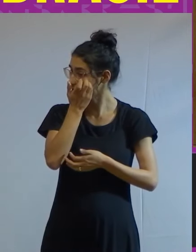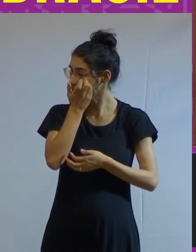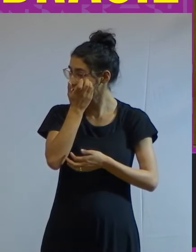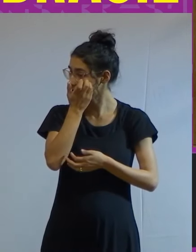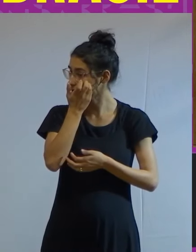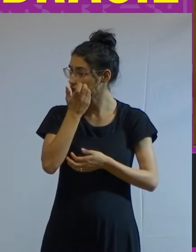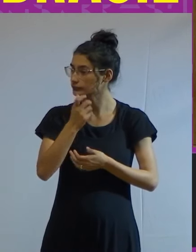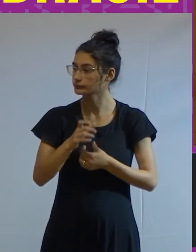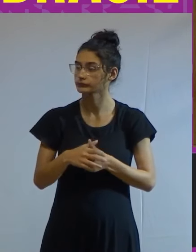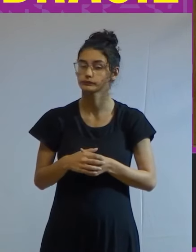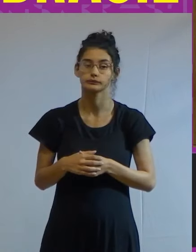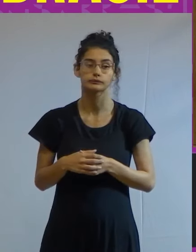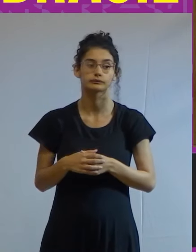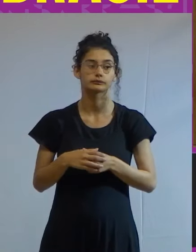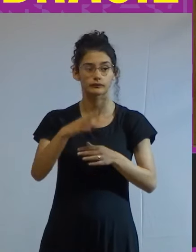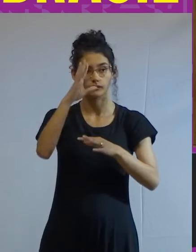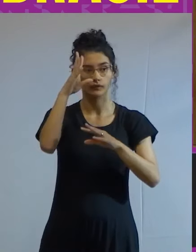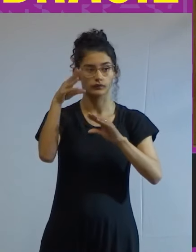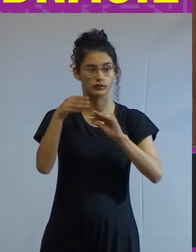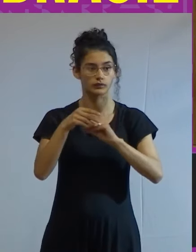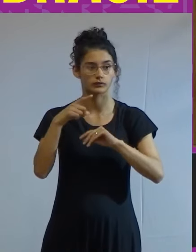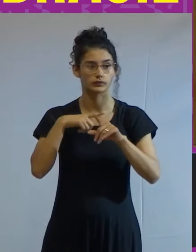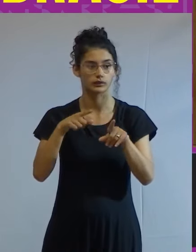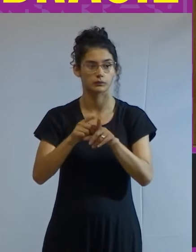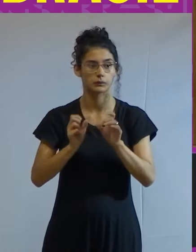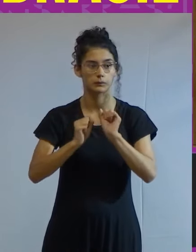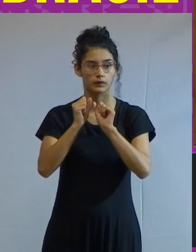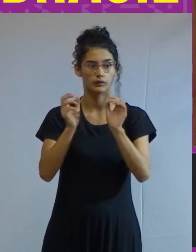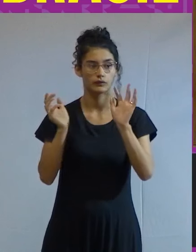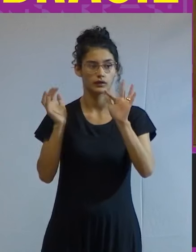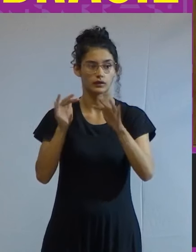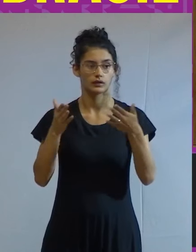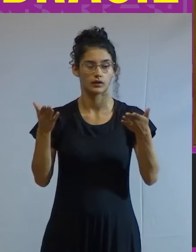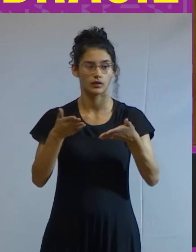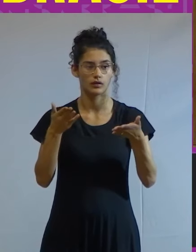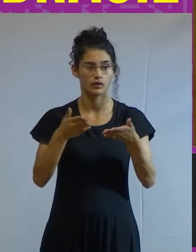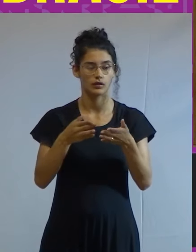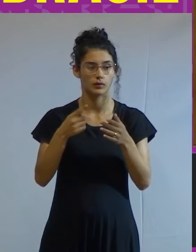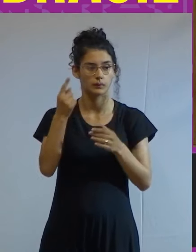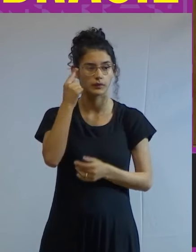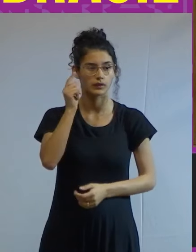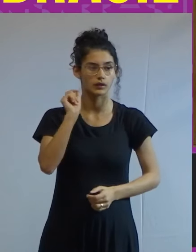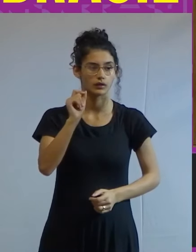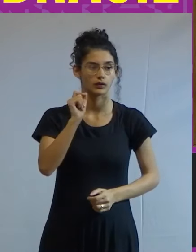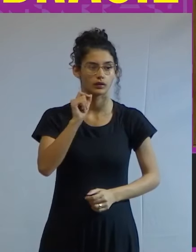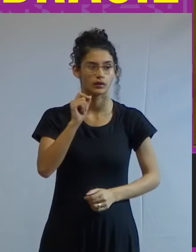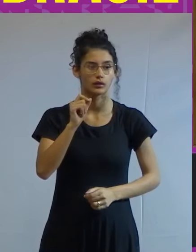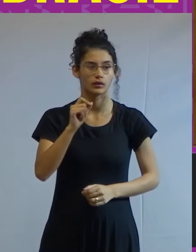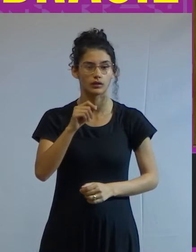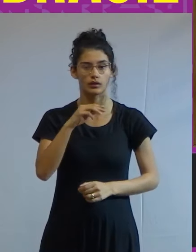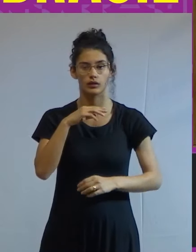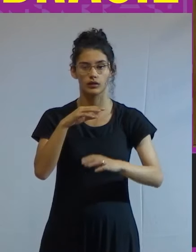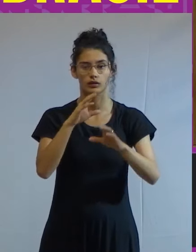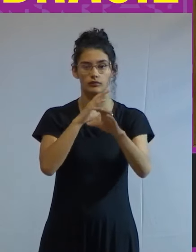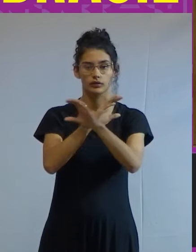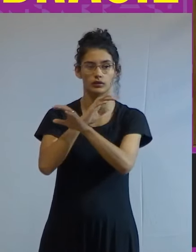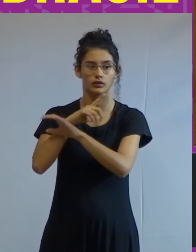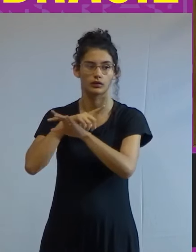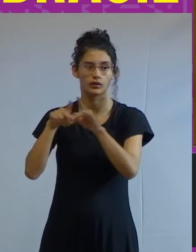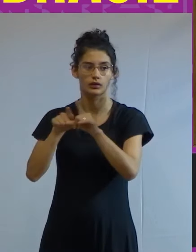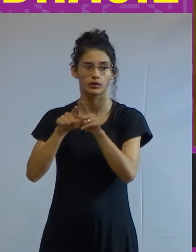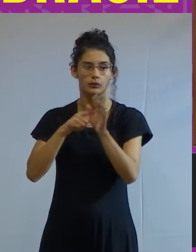capital conclusão inescapável podemos completar nós considerando-se que o ímpeto civilizatório